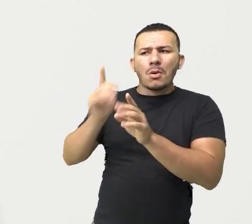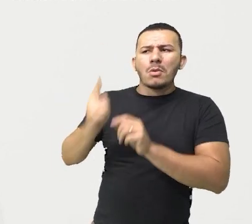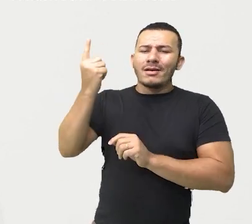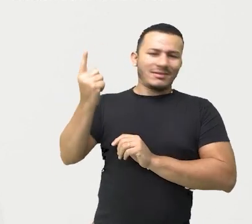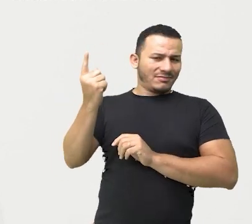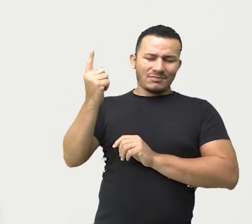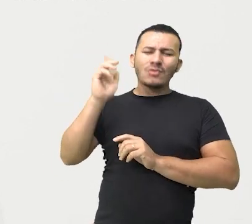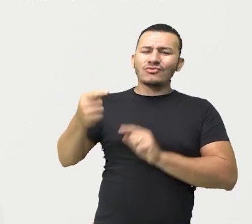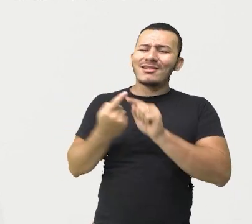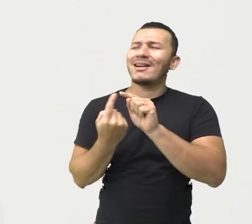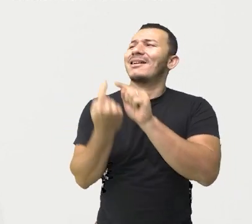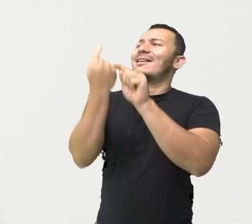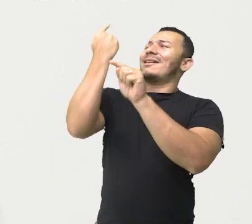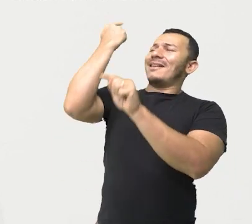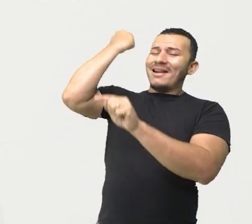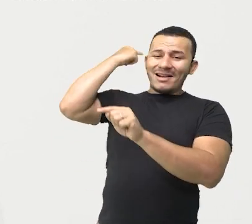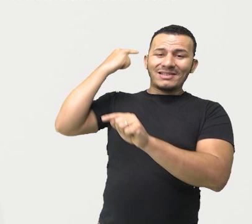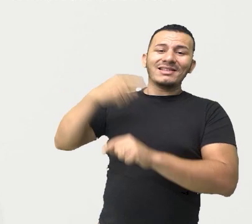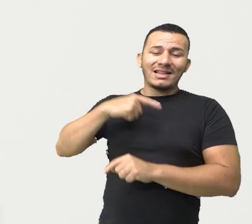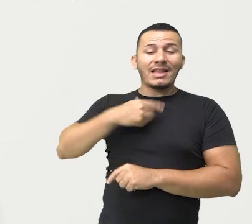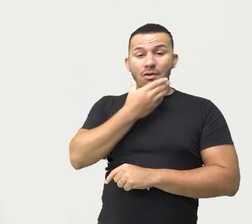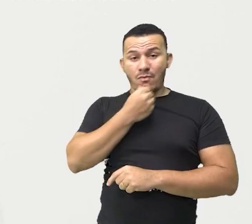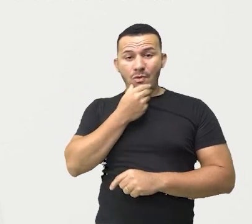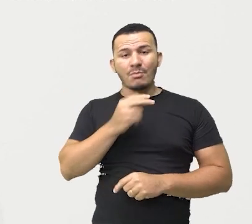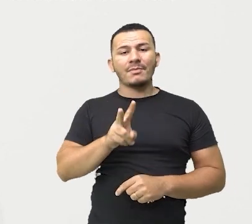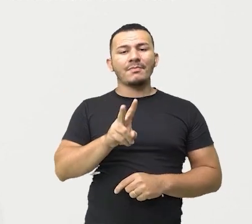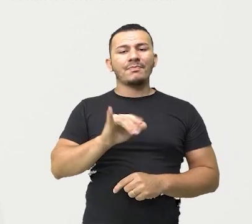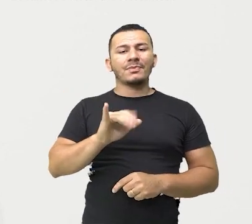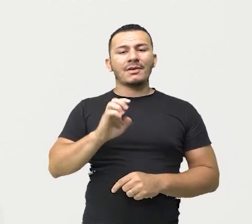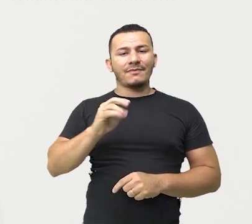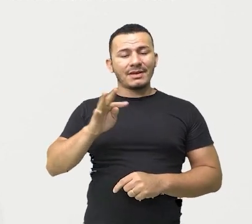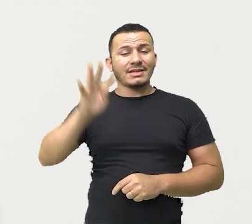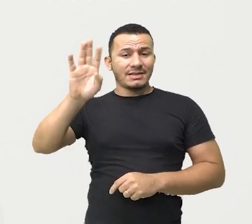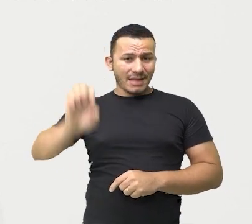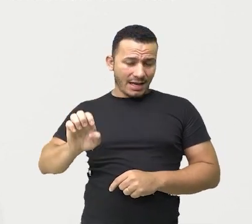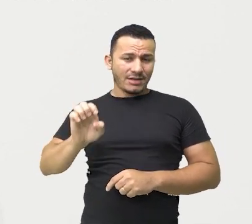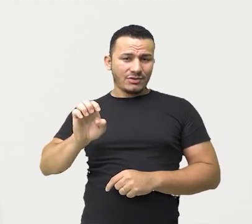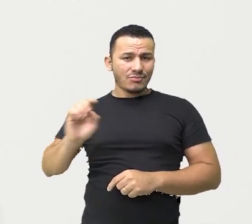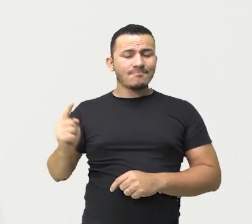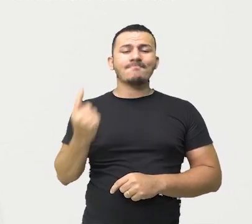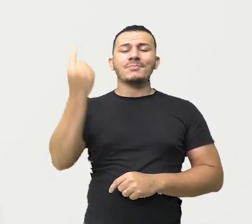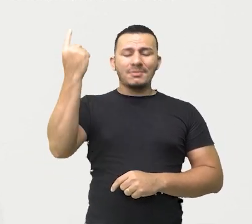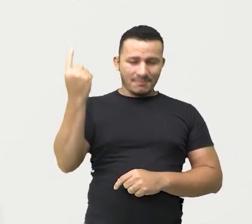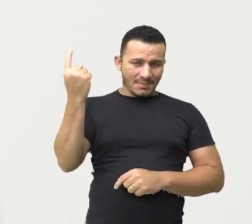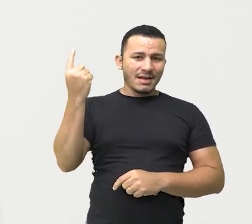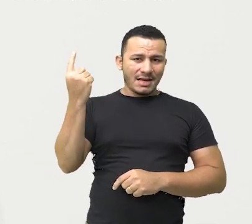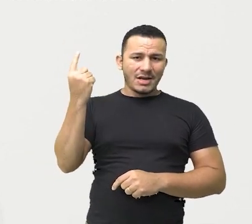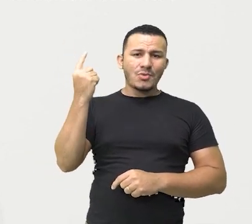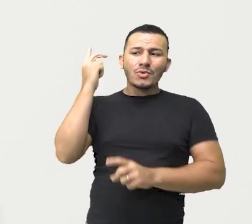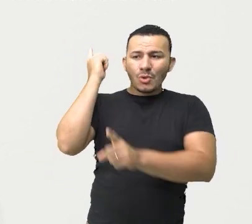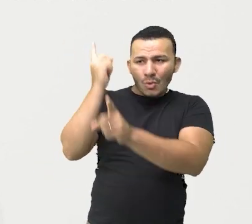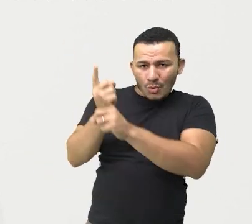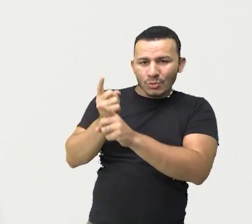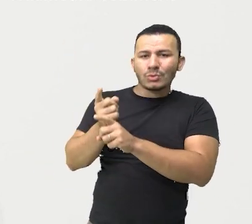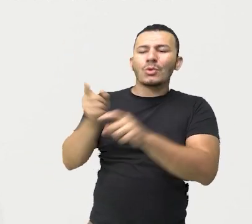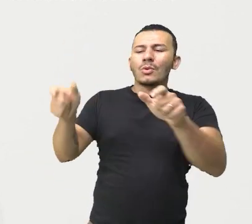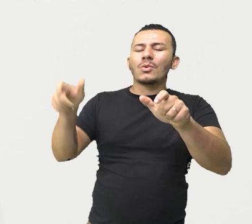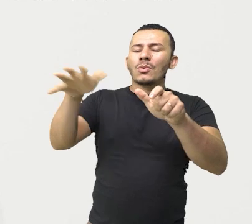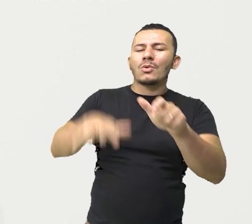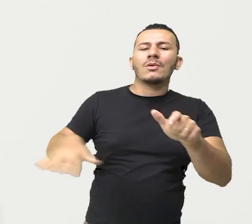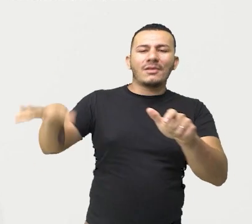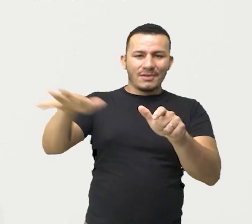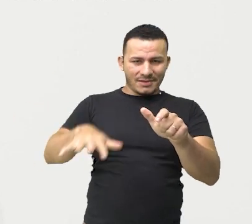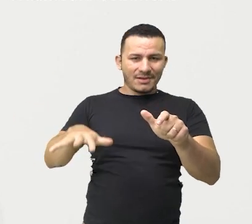Mas, na historiografia oficial, se colocou como o que descobriu, o que encontrou, o que aqui chegou